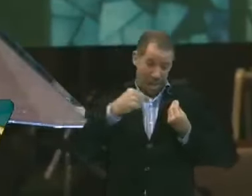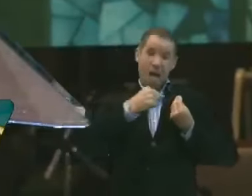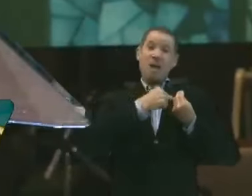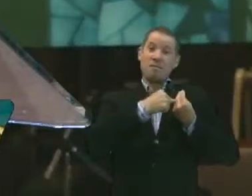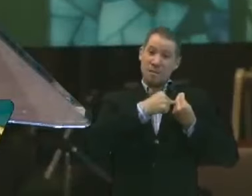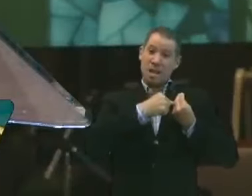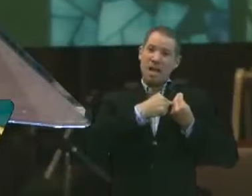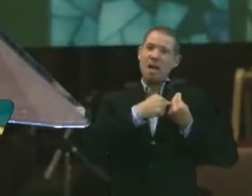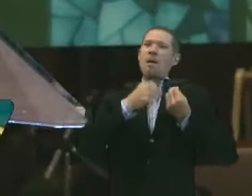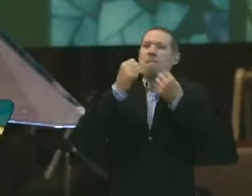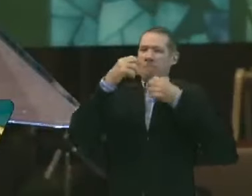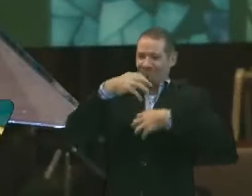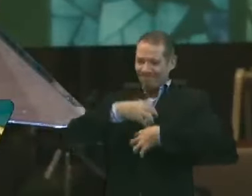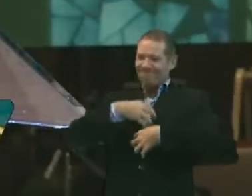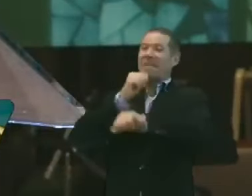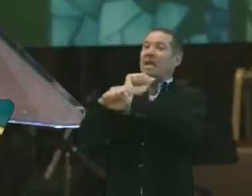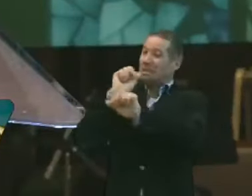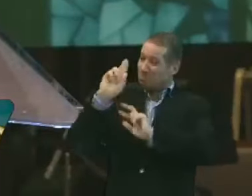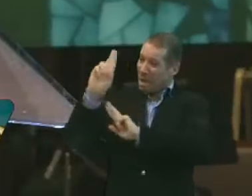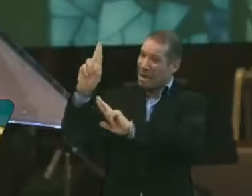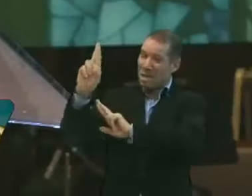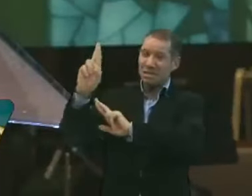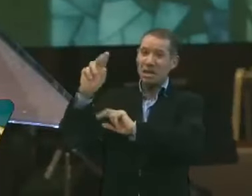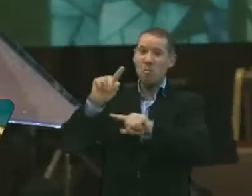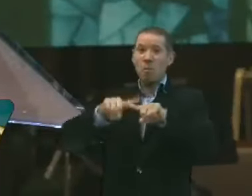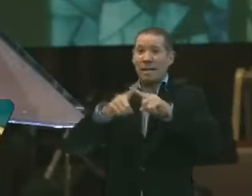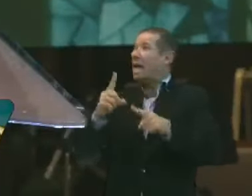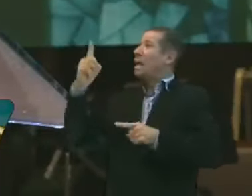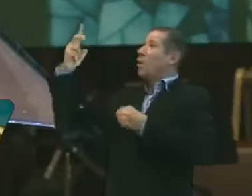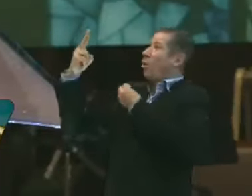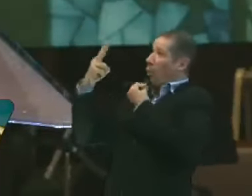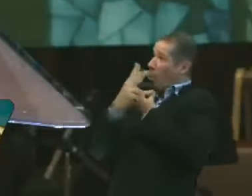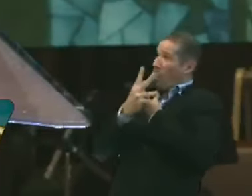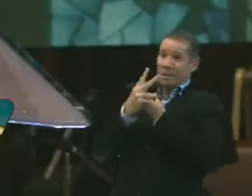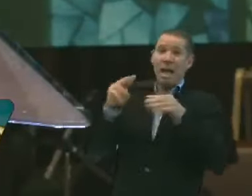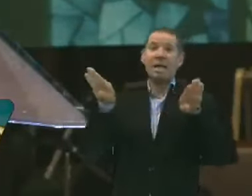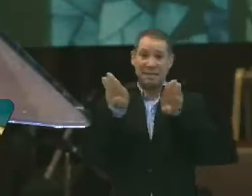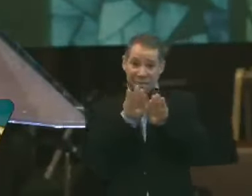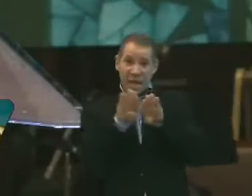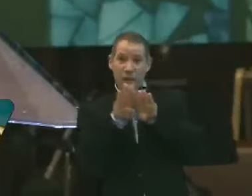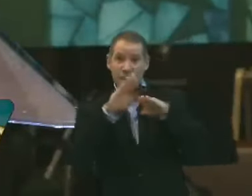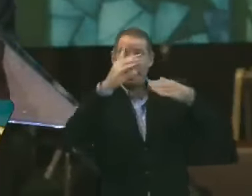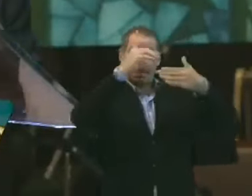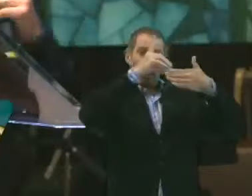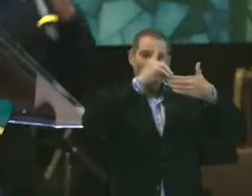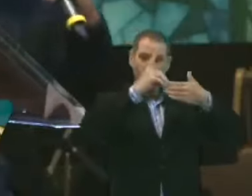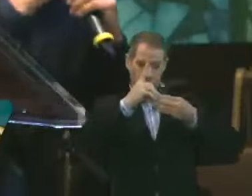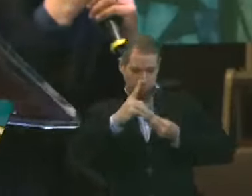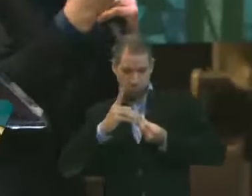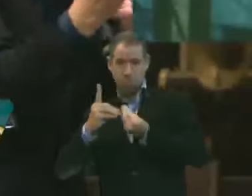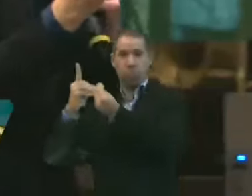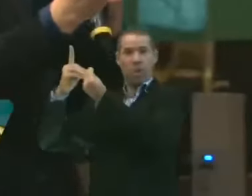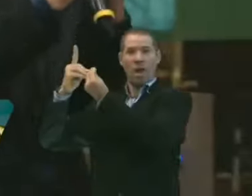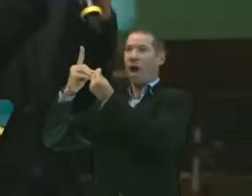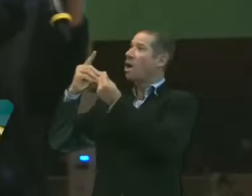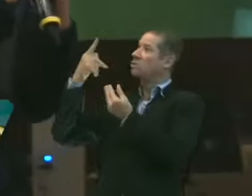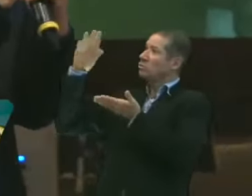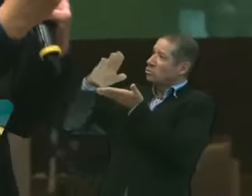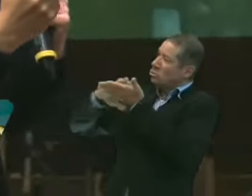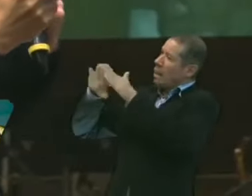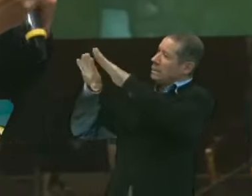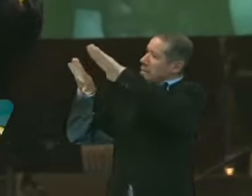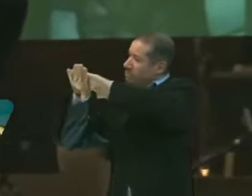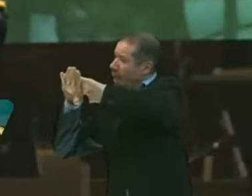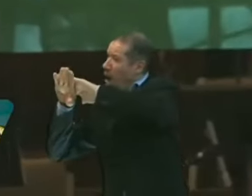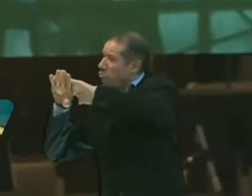posso ter esperança. Não somente porque Ele cuida de mim. Mas porque Ele também me guia. As Suas mãos me